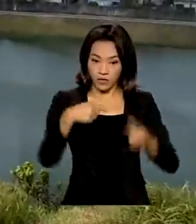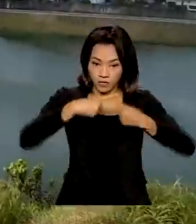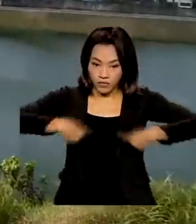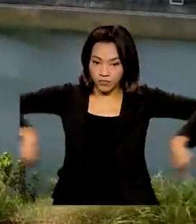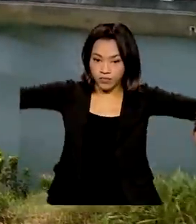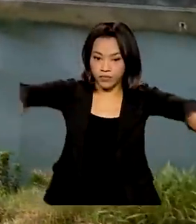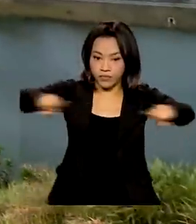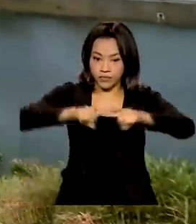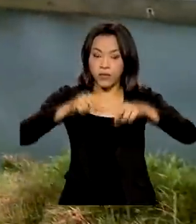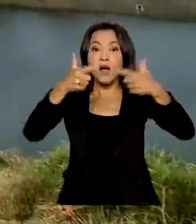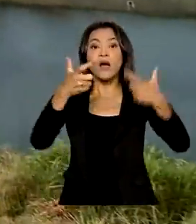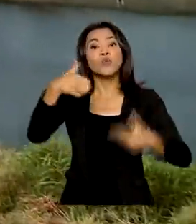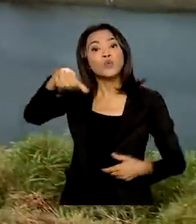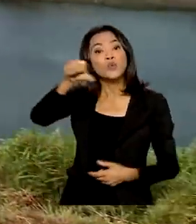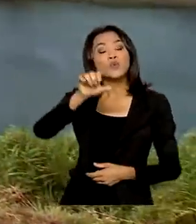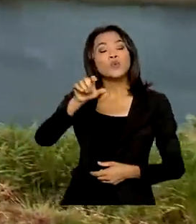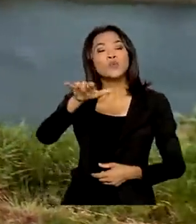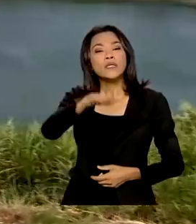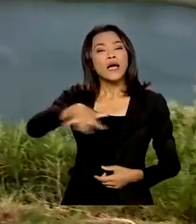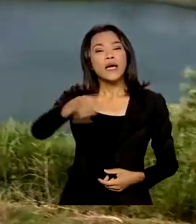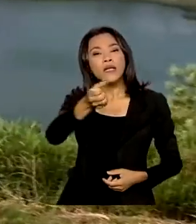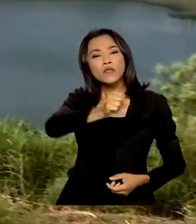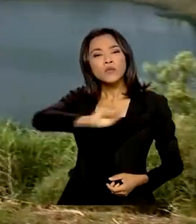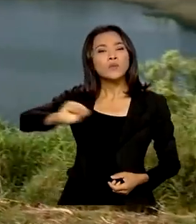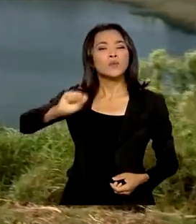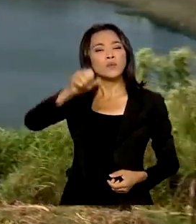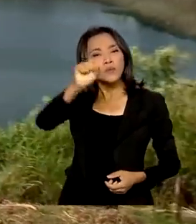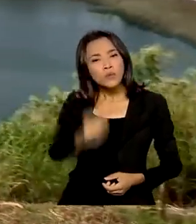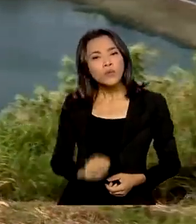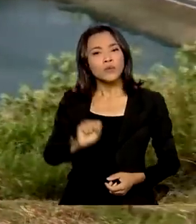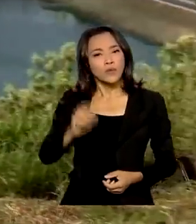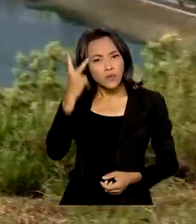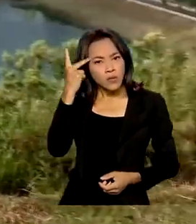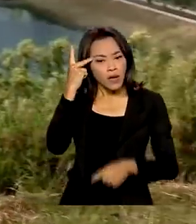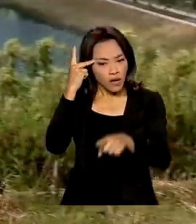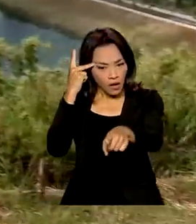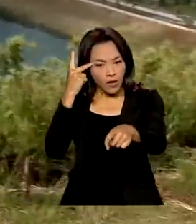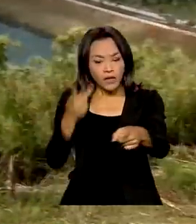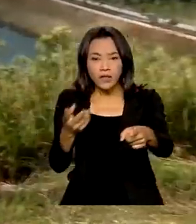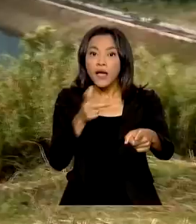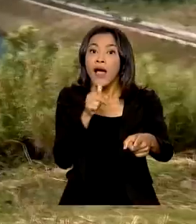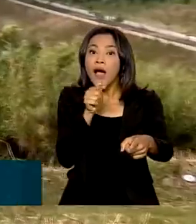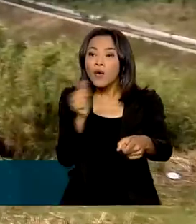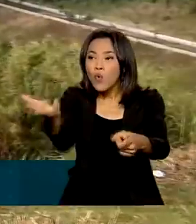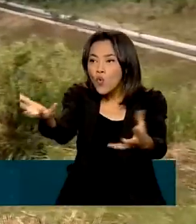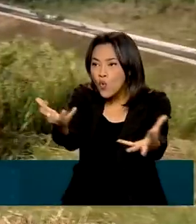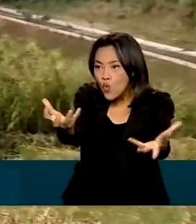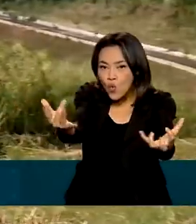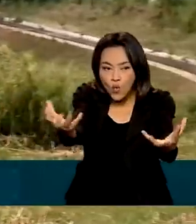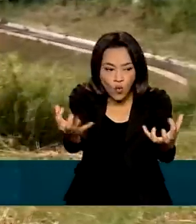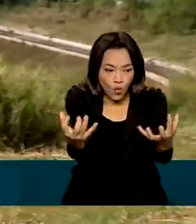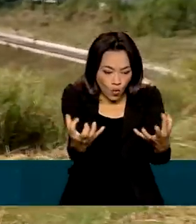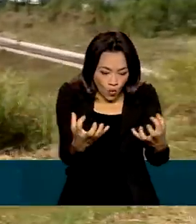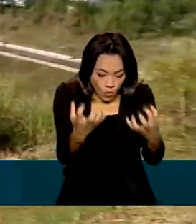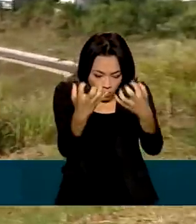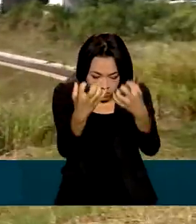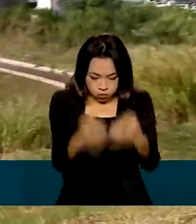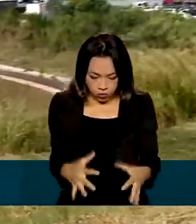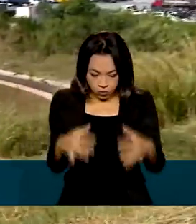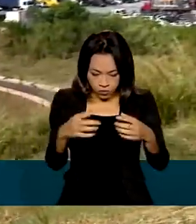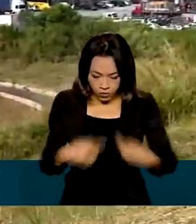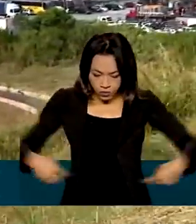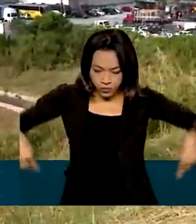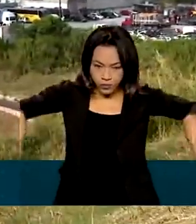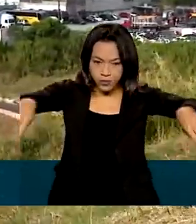Ipiranga, na zona sul da cidade de São Paulo, fazem parte das obras de drenagem na capital paulista e foram entregues pelo presidente Jair